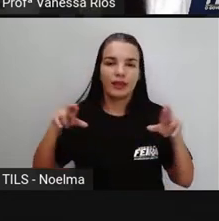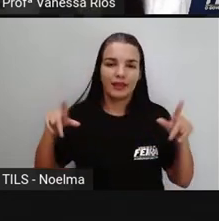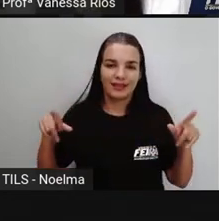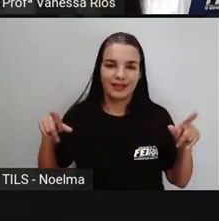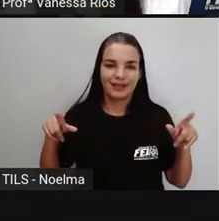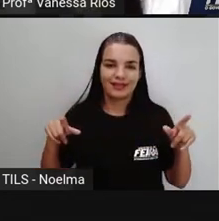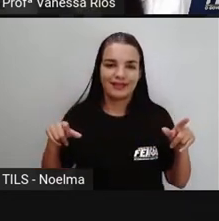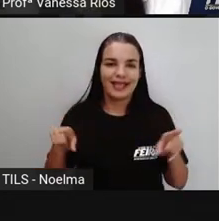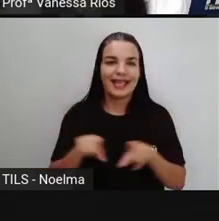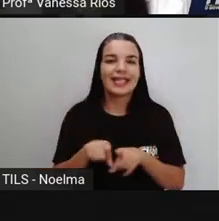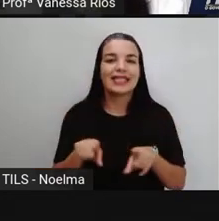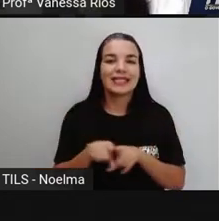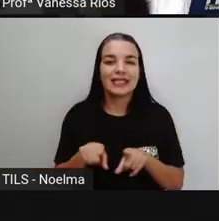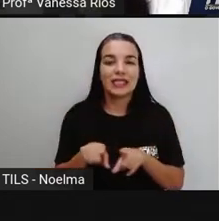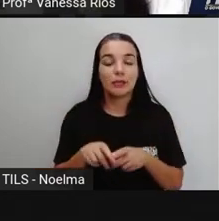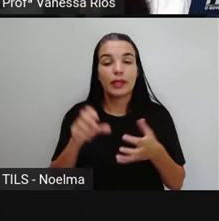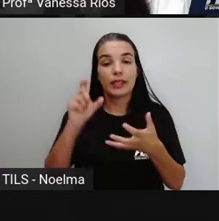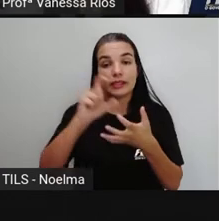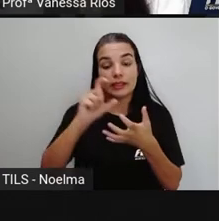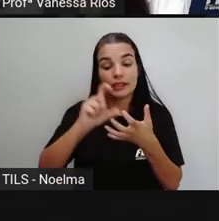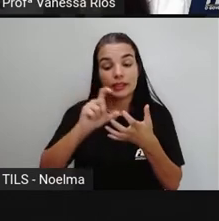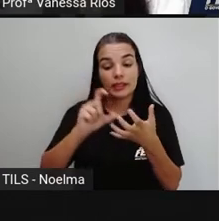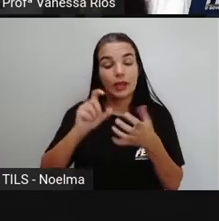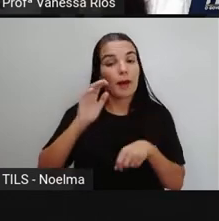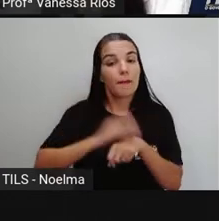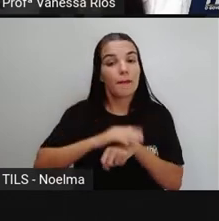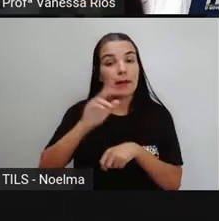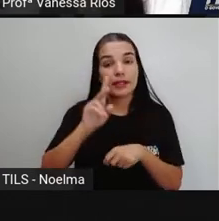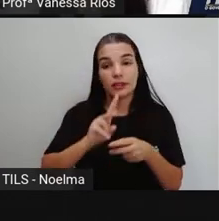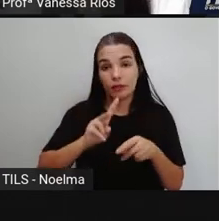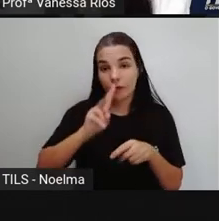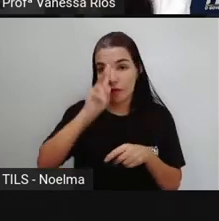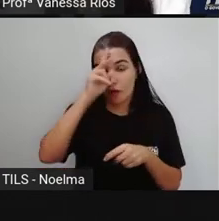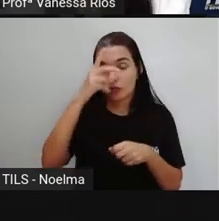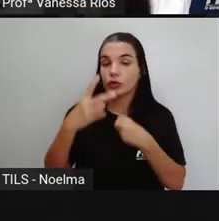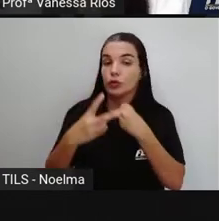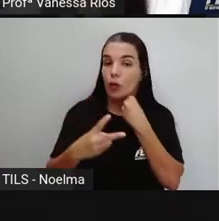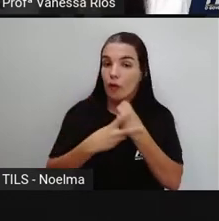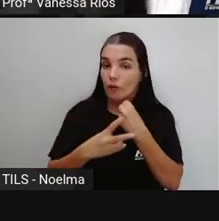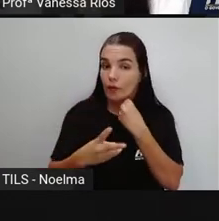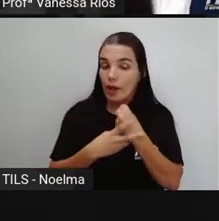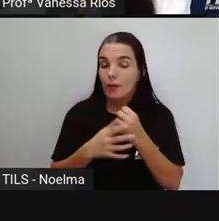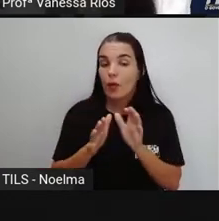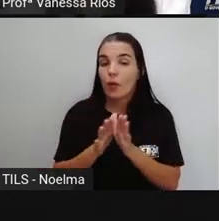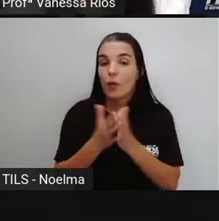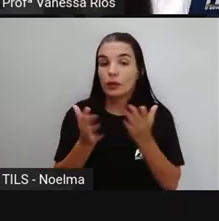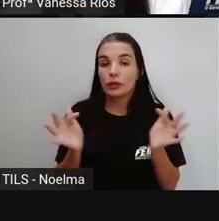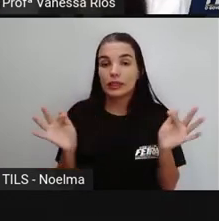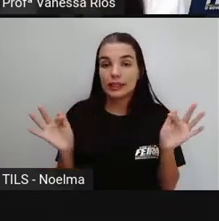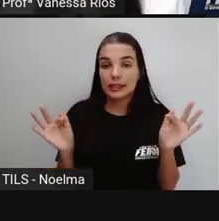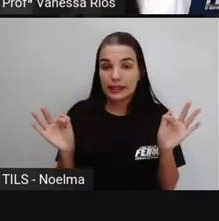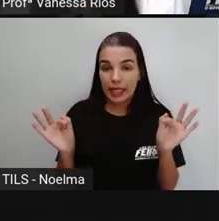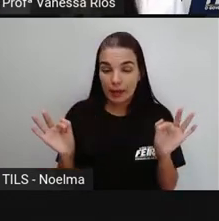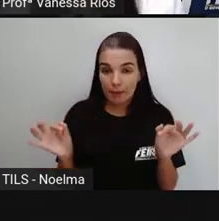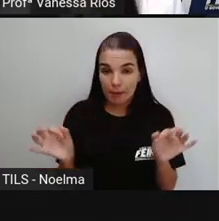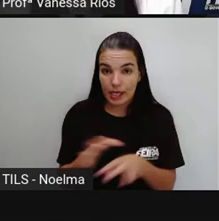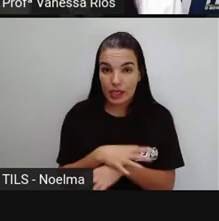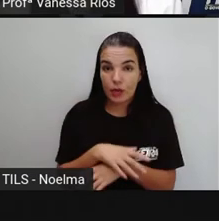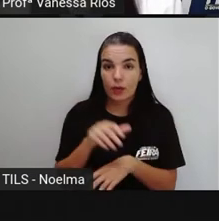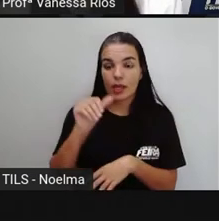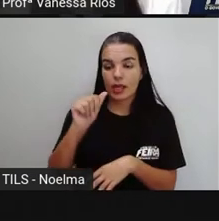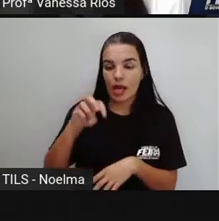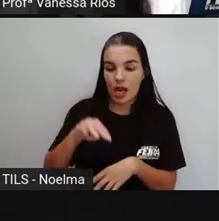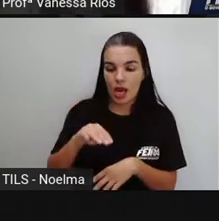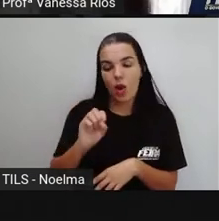relacionado à própria sílaba tônica dos verbos. Quando estes terminam em ão ou quando terminam